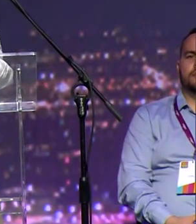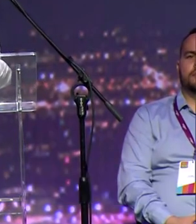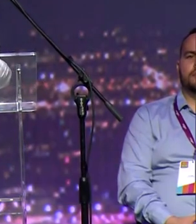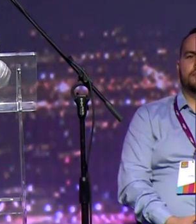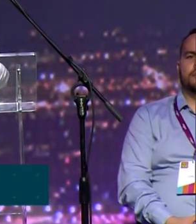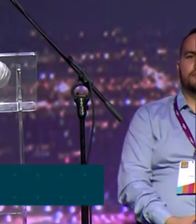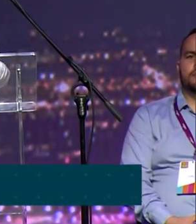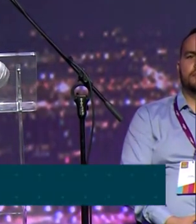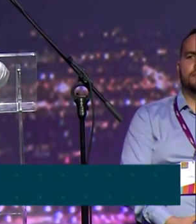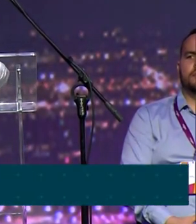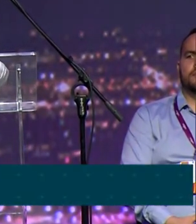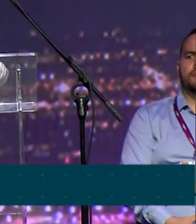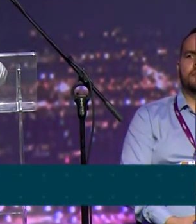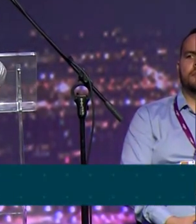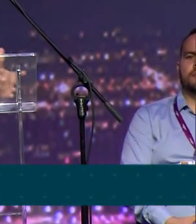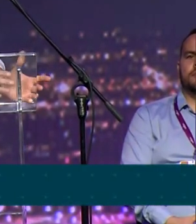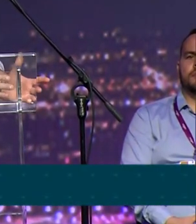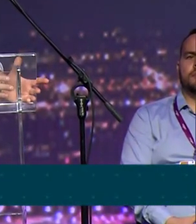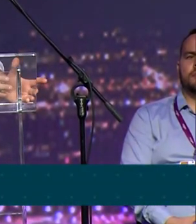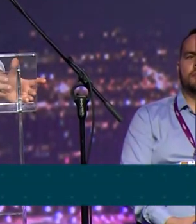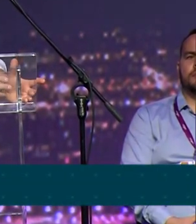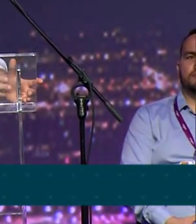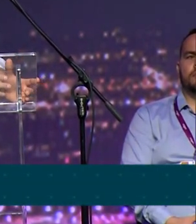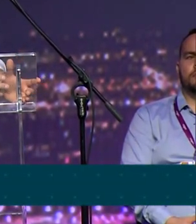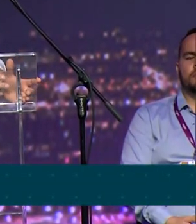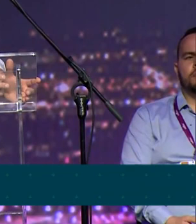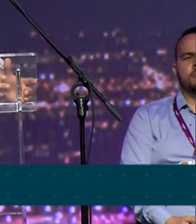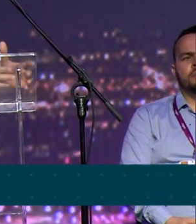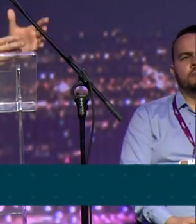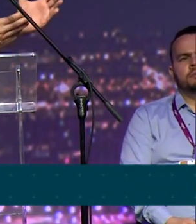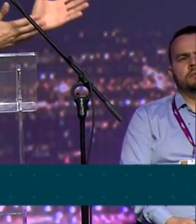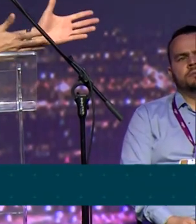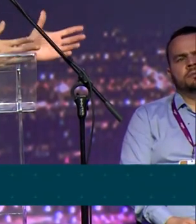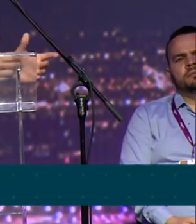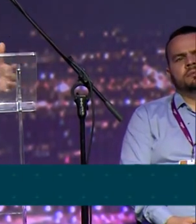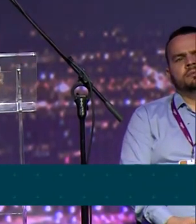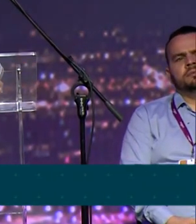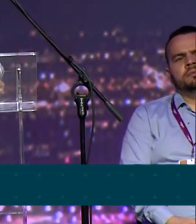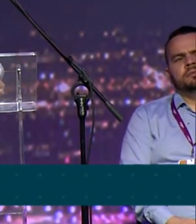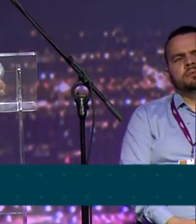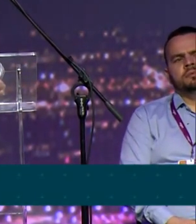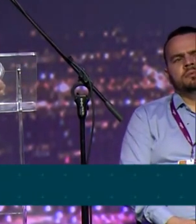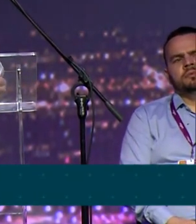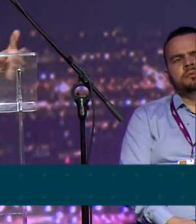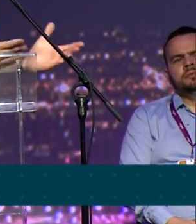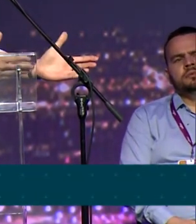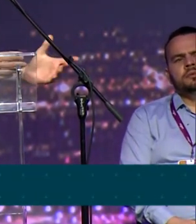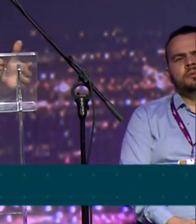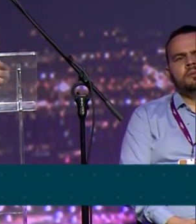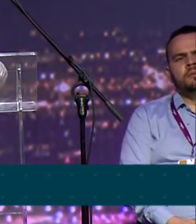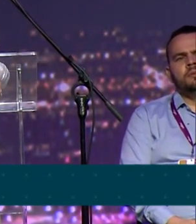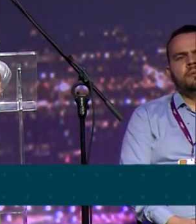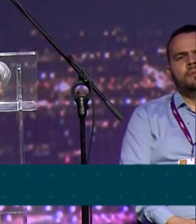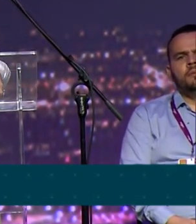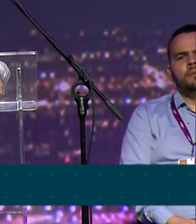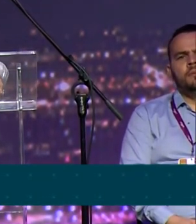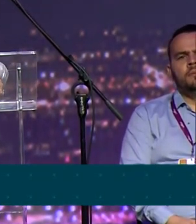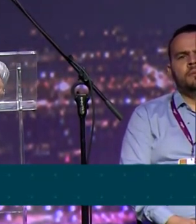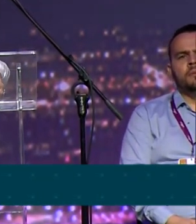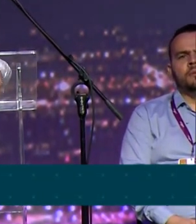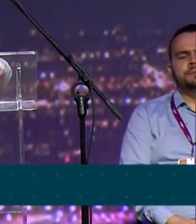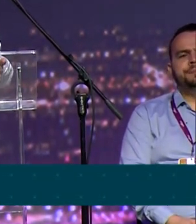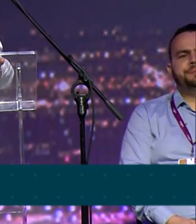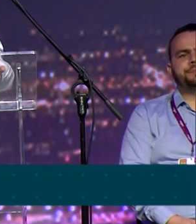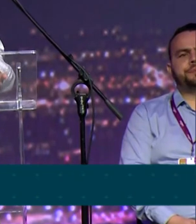Agora, o biogás a partir da vinhaça, enfim, o etanol de segunda geração, a cogeração com o bagaço da